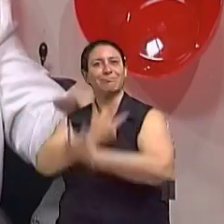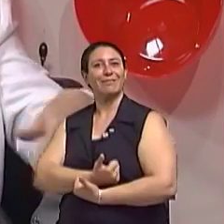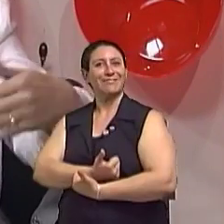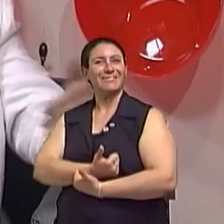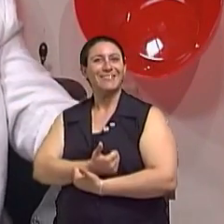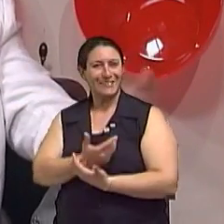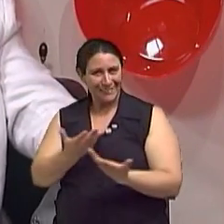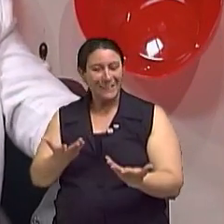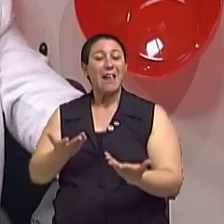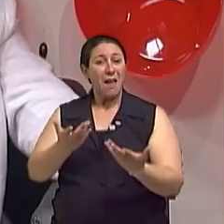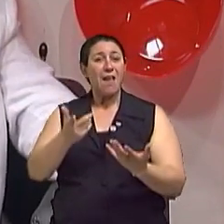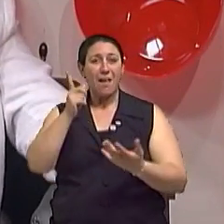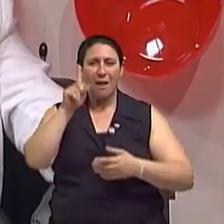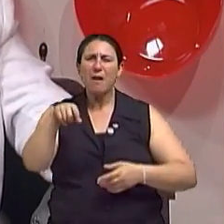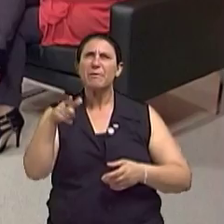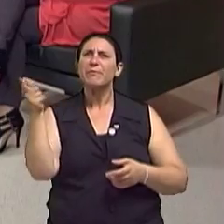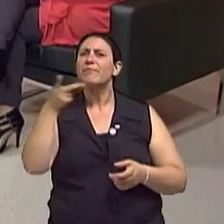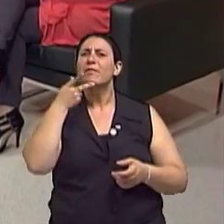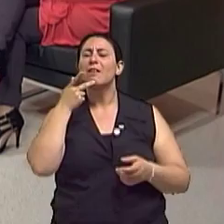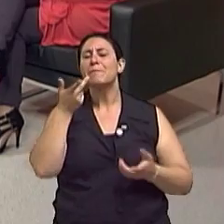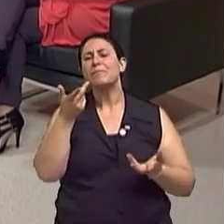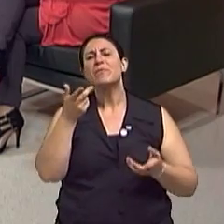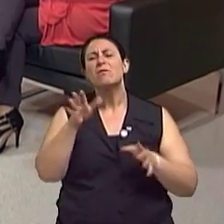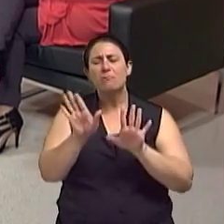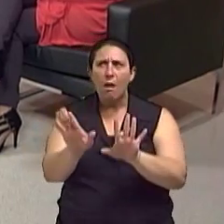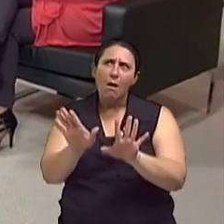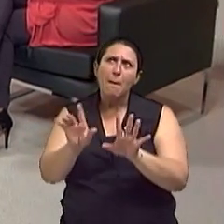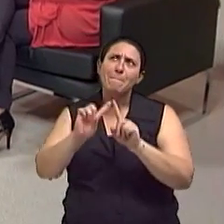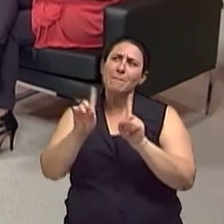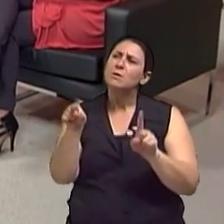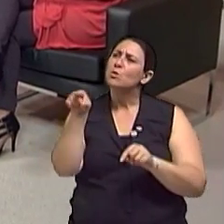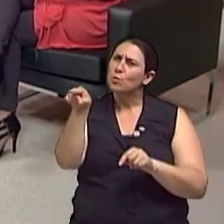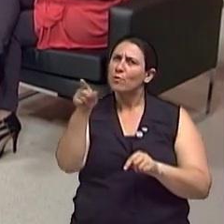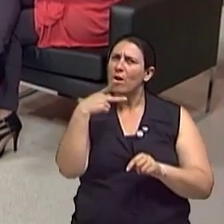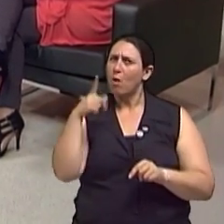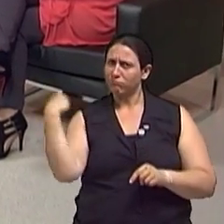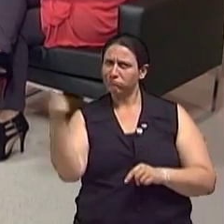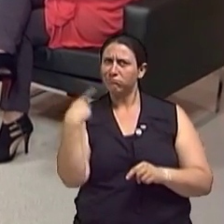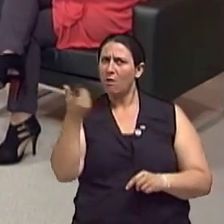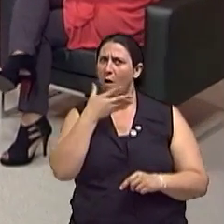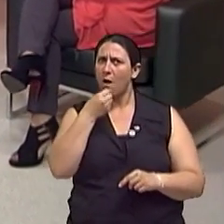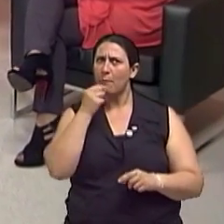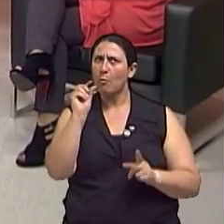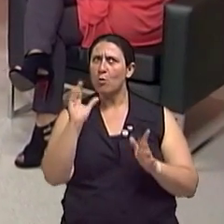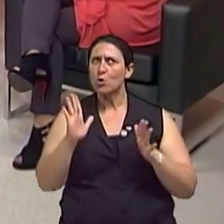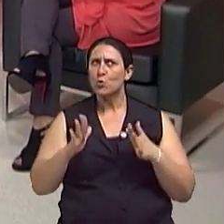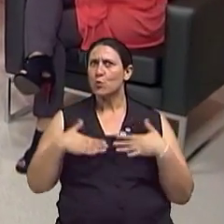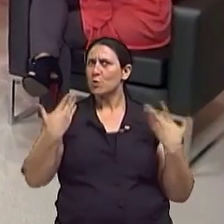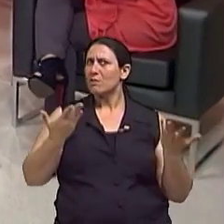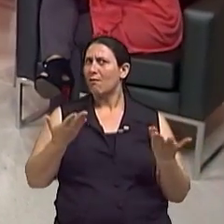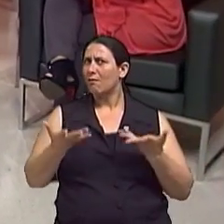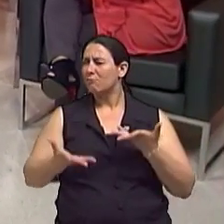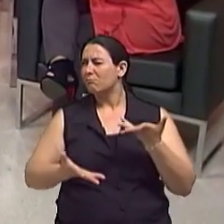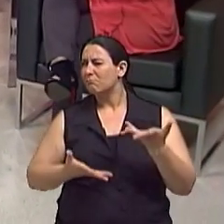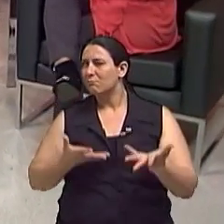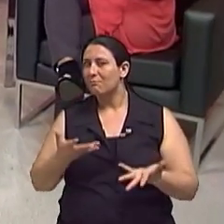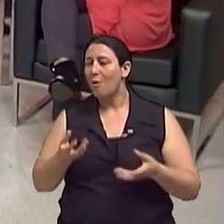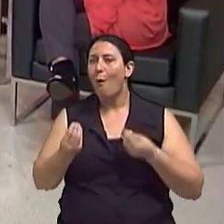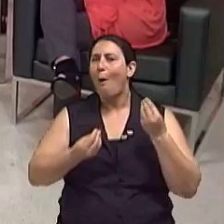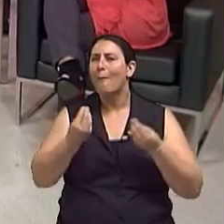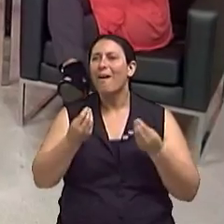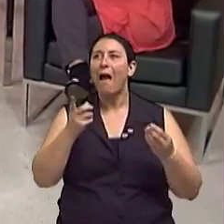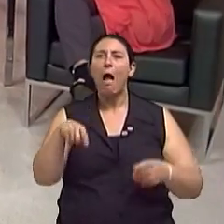contexto padrão, de um acesso comum. E o que que tu acha? Isto assustava os homens, ainda assusta os homens? Porque é uma palavra que usam